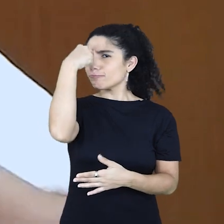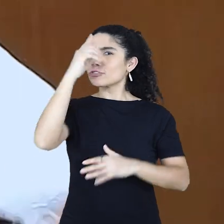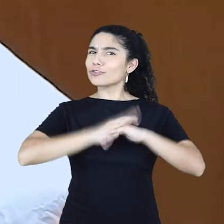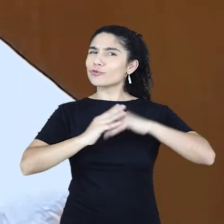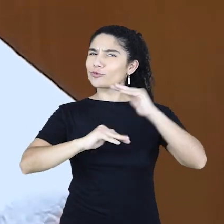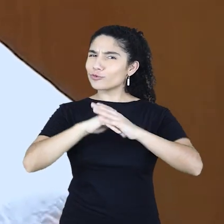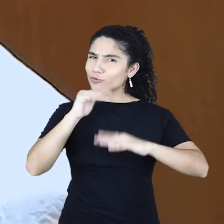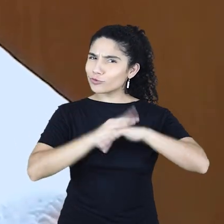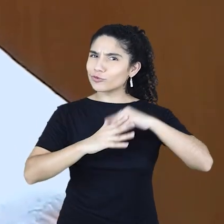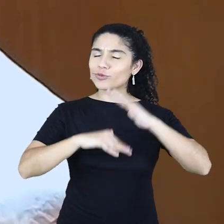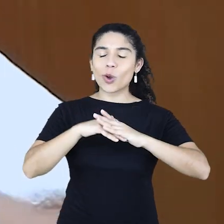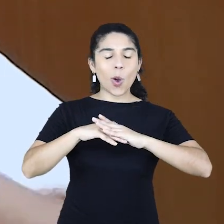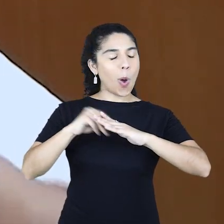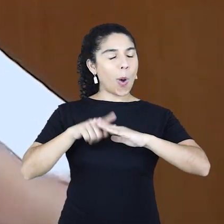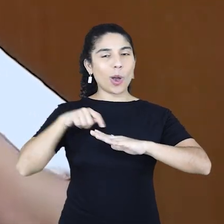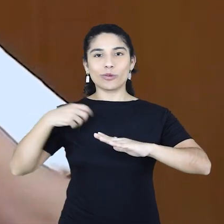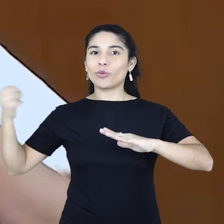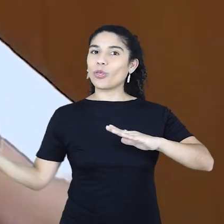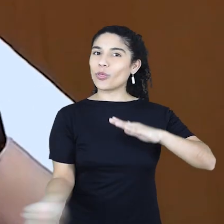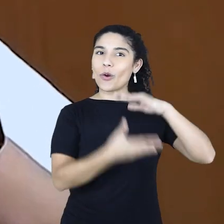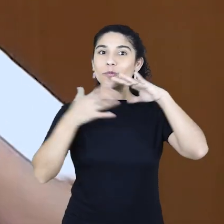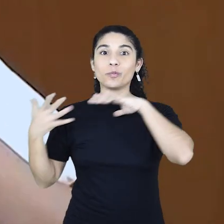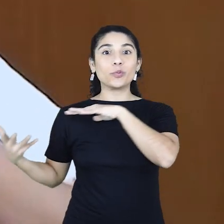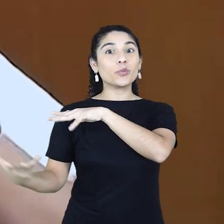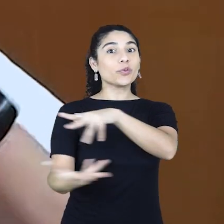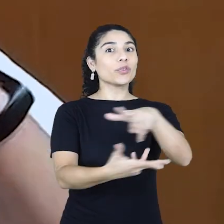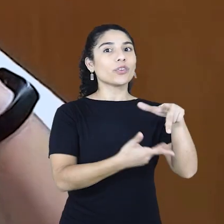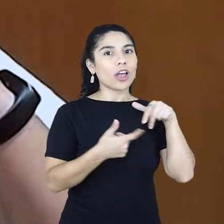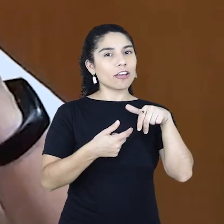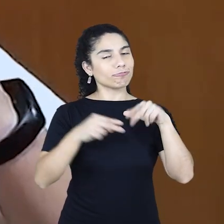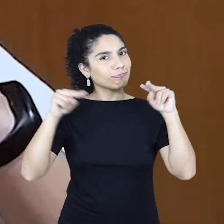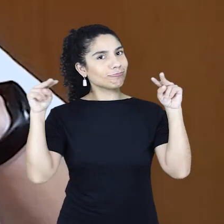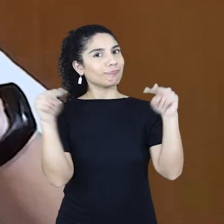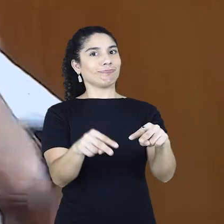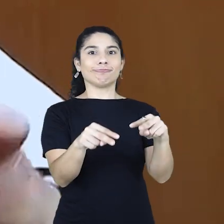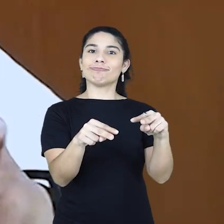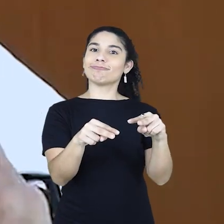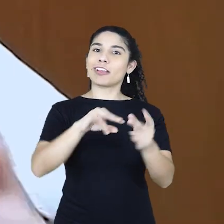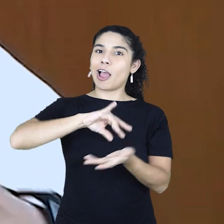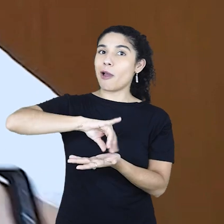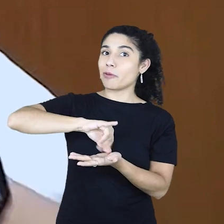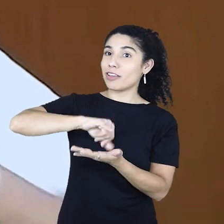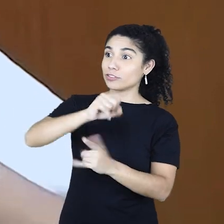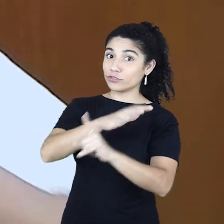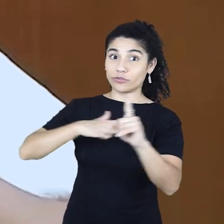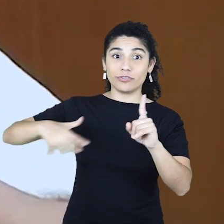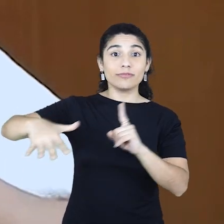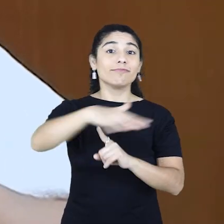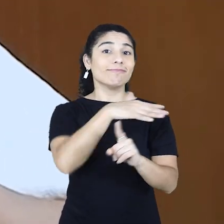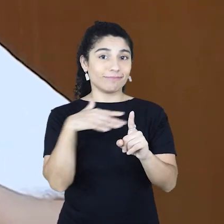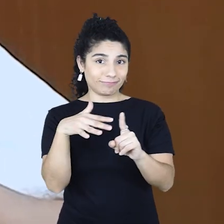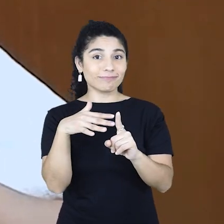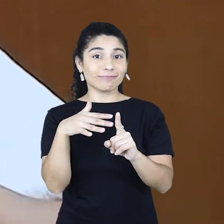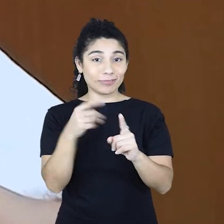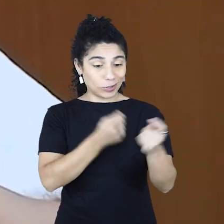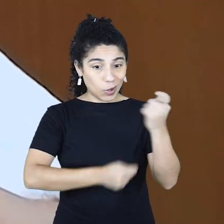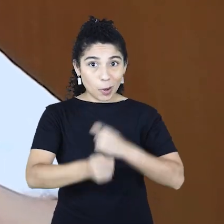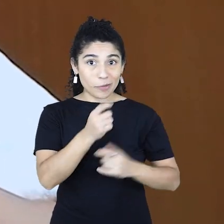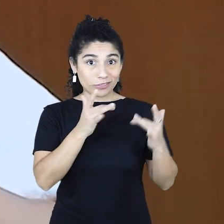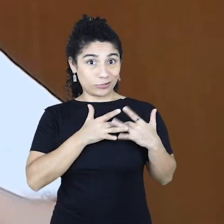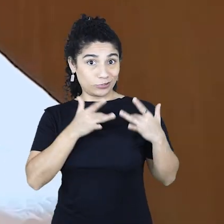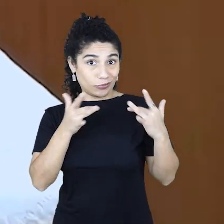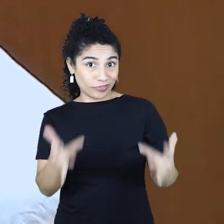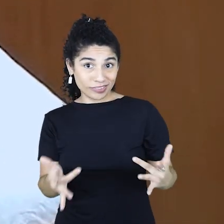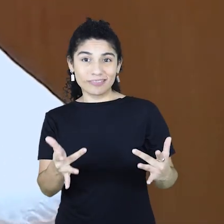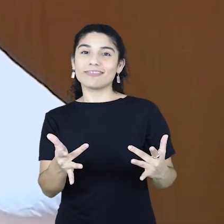de construção do novo mundo possível, de mudar a ótica capitalista social, que a economia